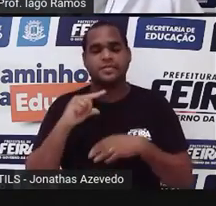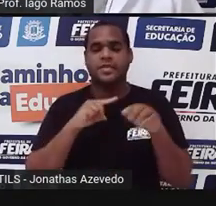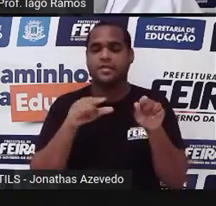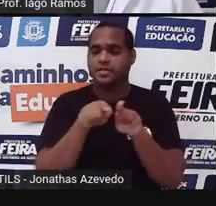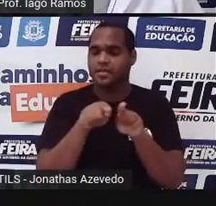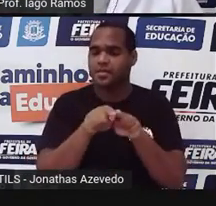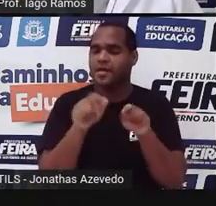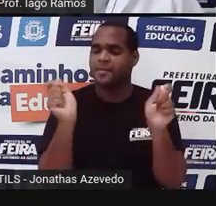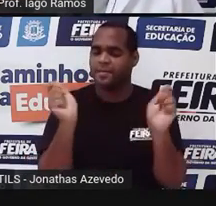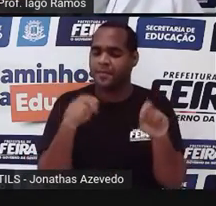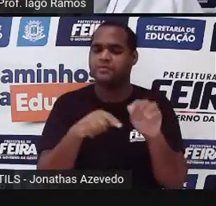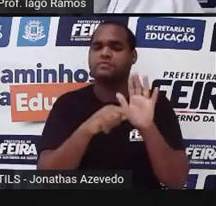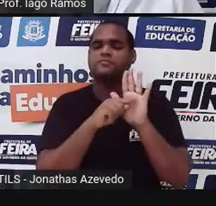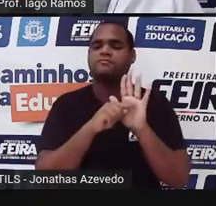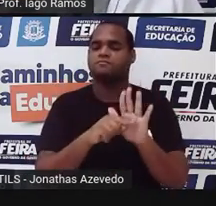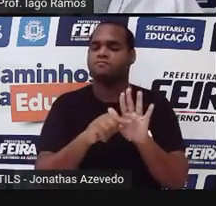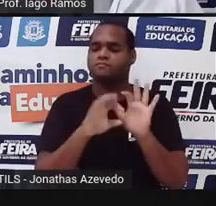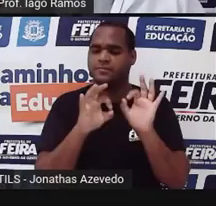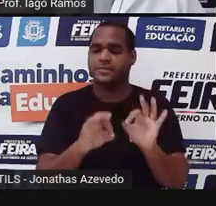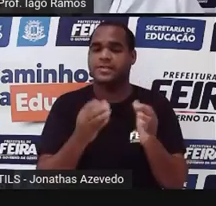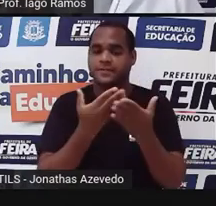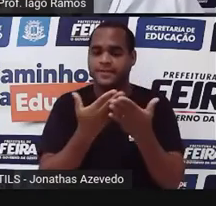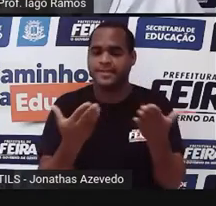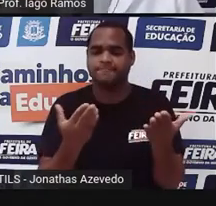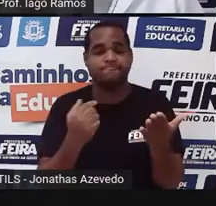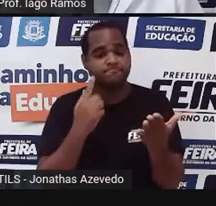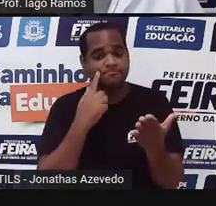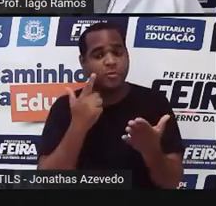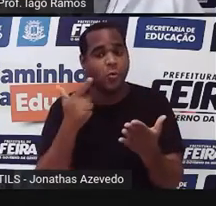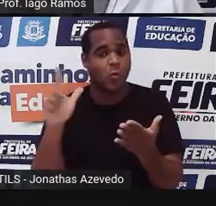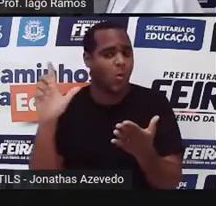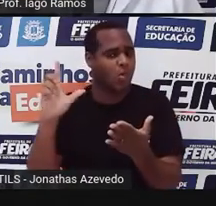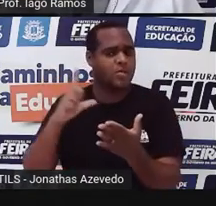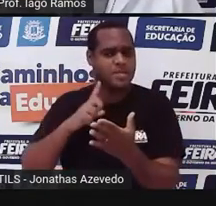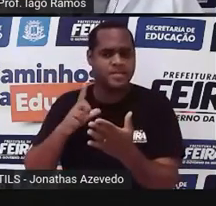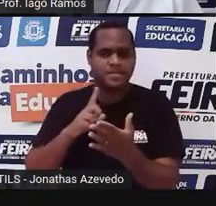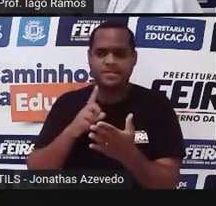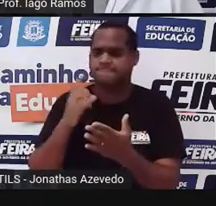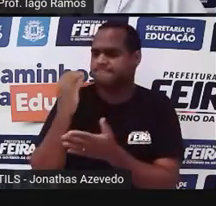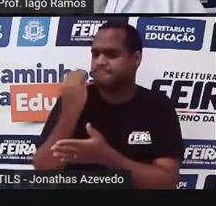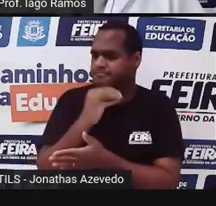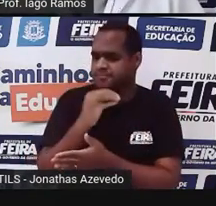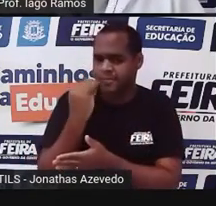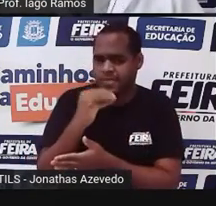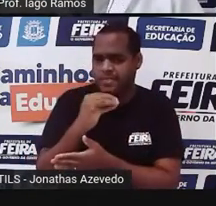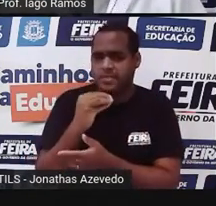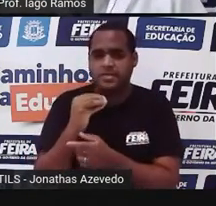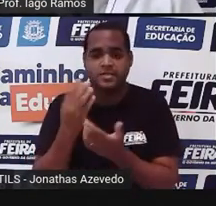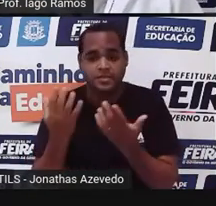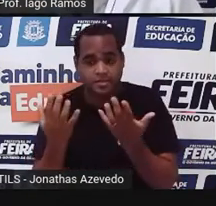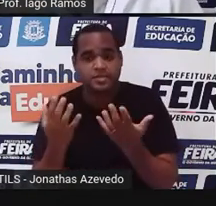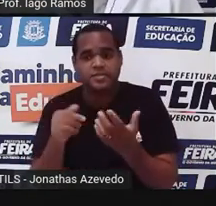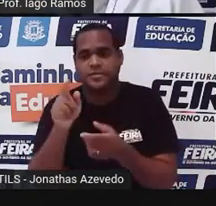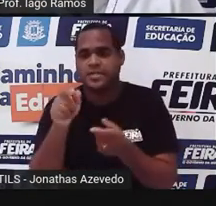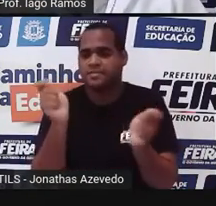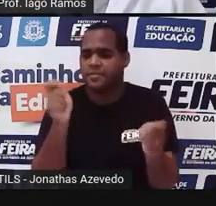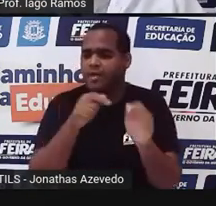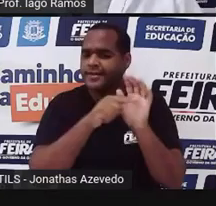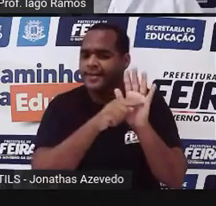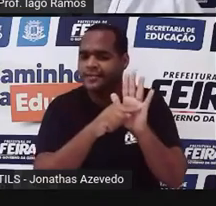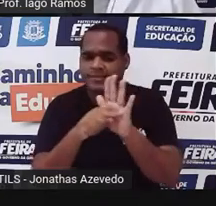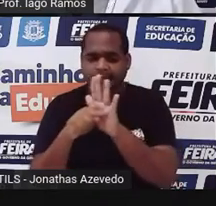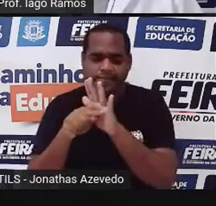Pode ser uma alternativa, pode ser uma ferramenta para nos ajudar